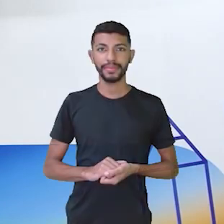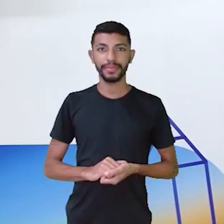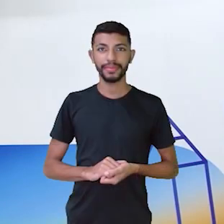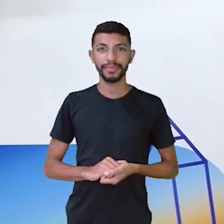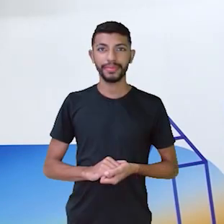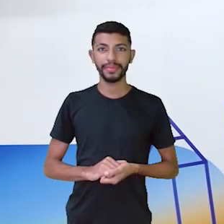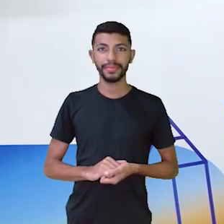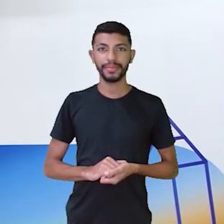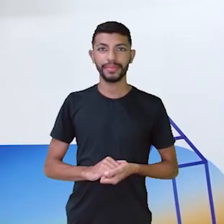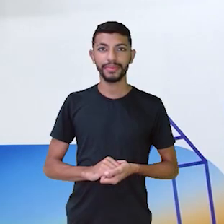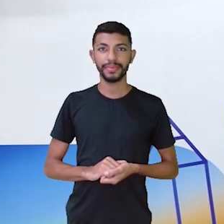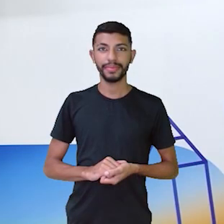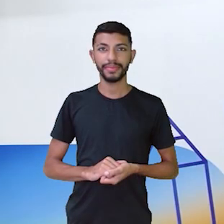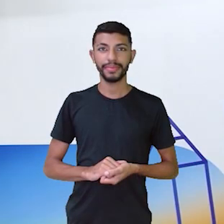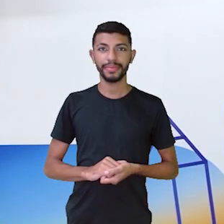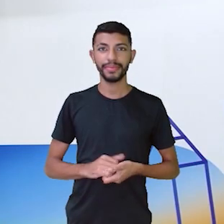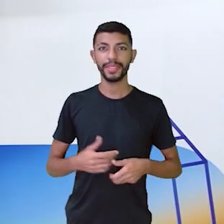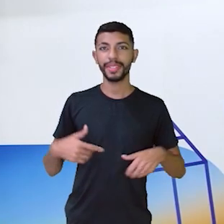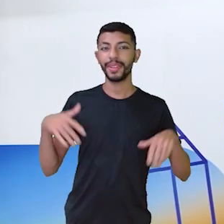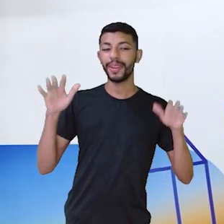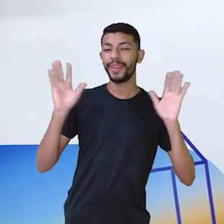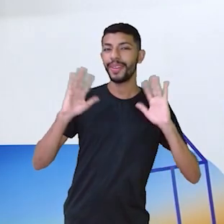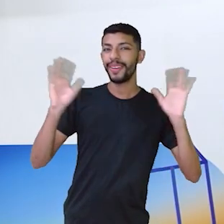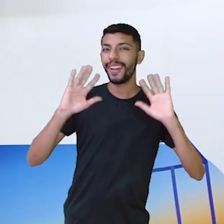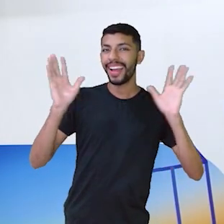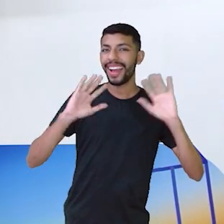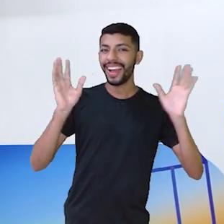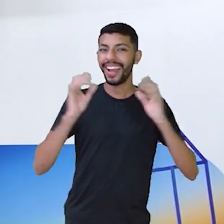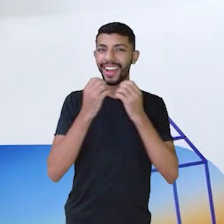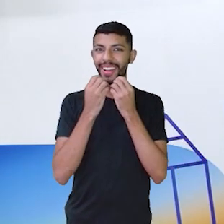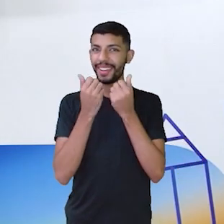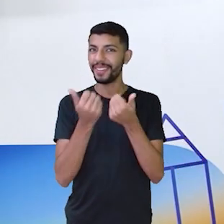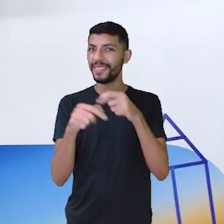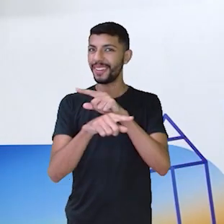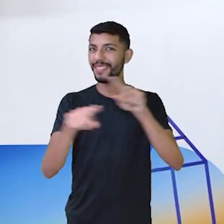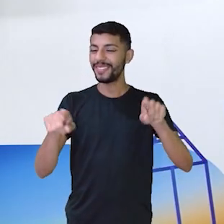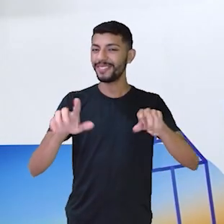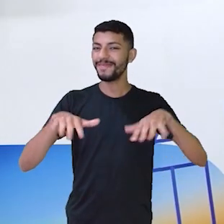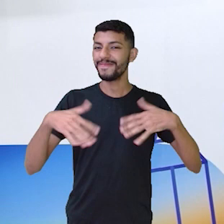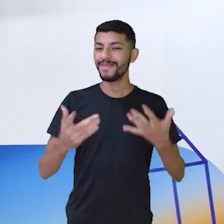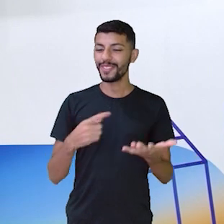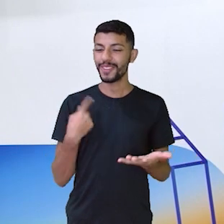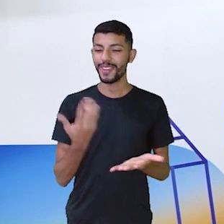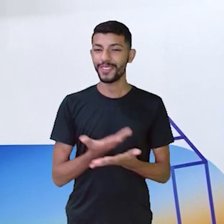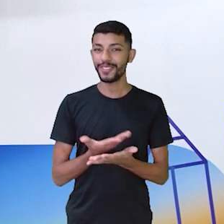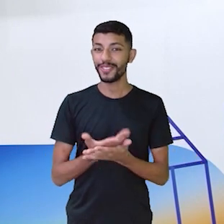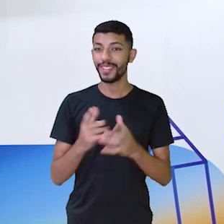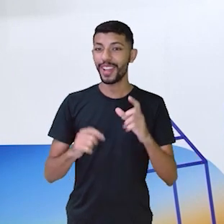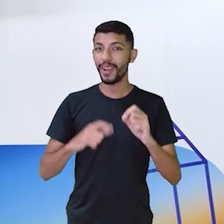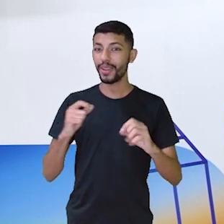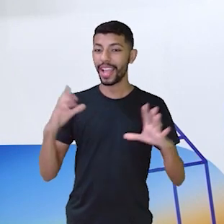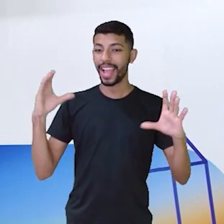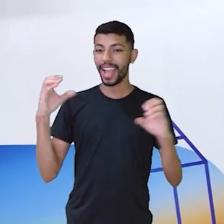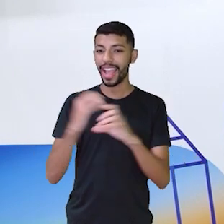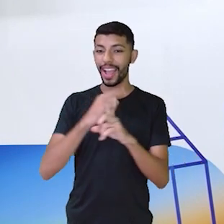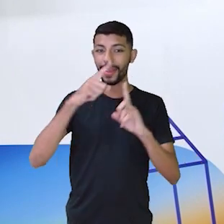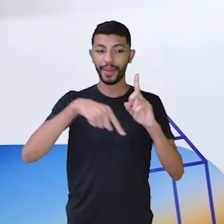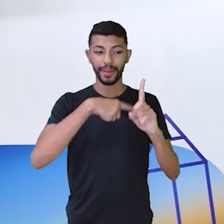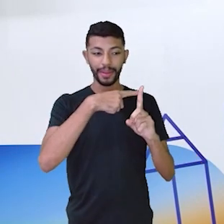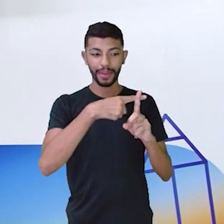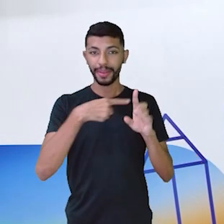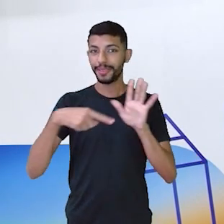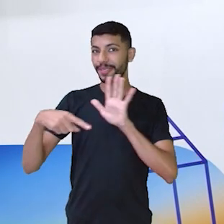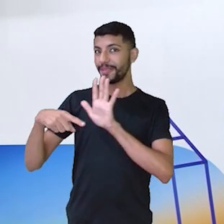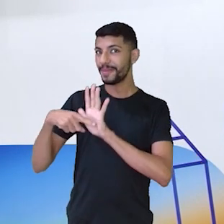Olá, tudo bem com vocês? Vamos trabalhar com probleminhas de adição e subtração.